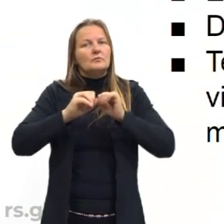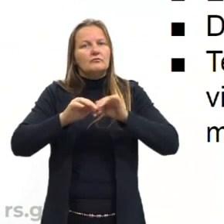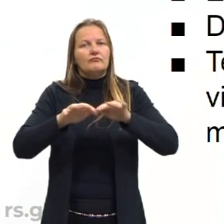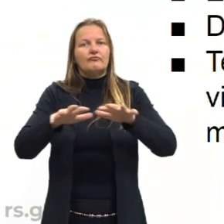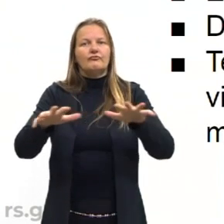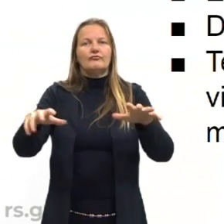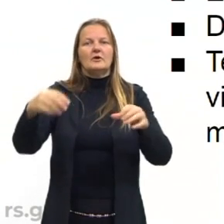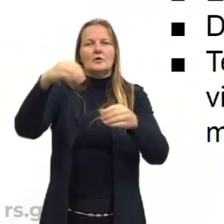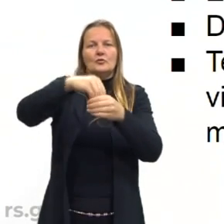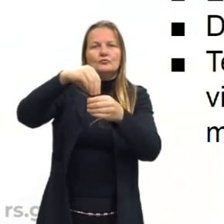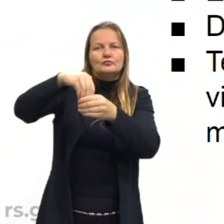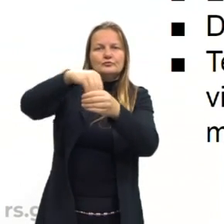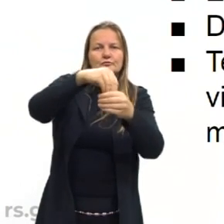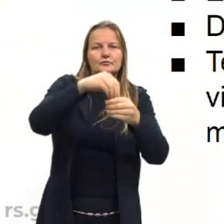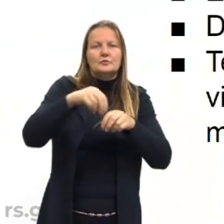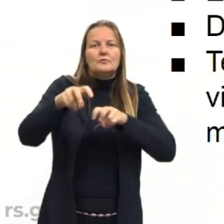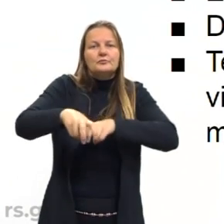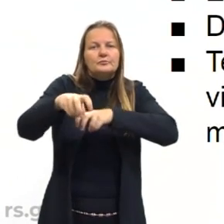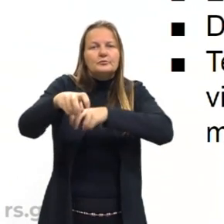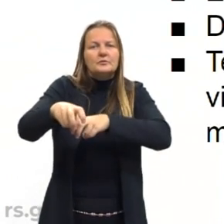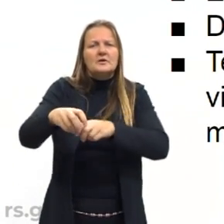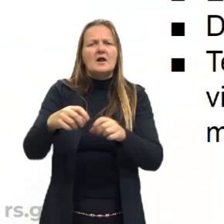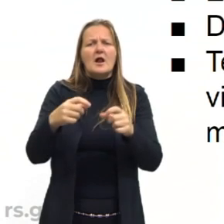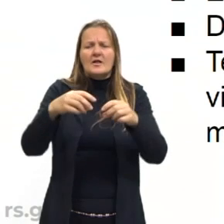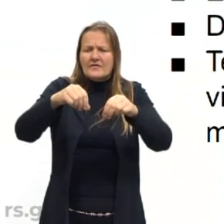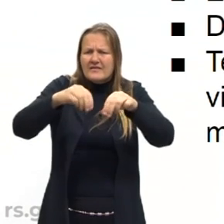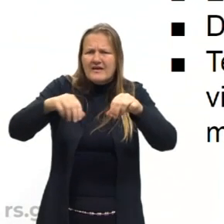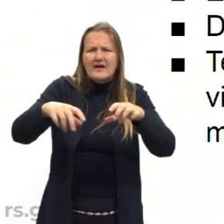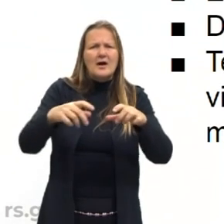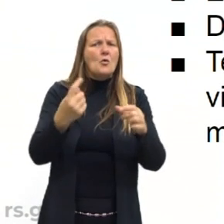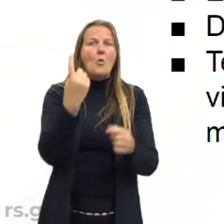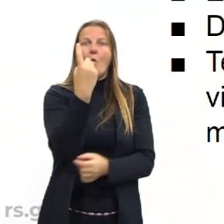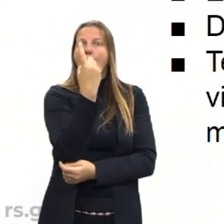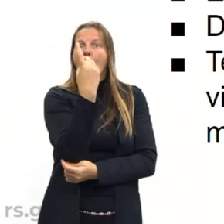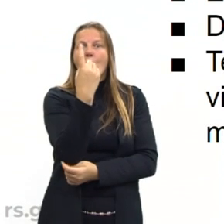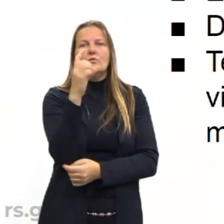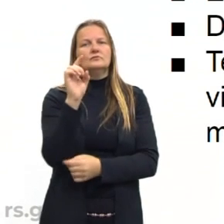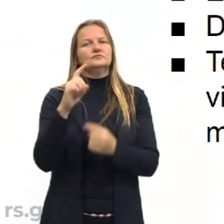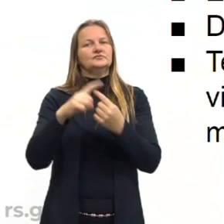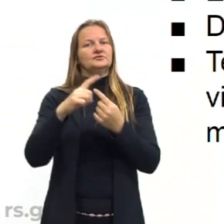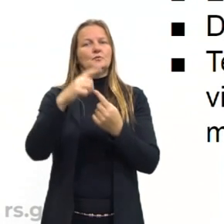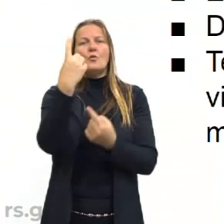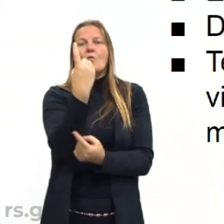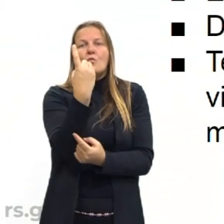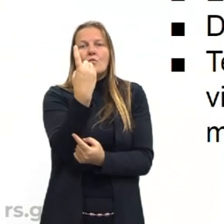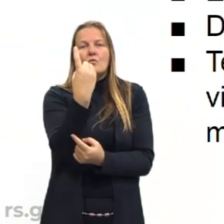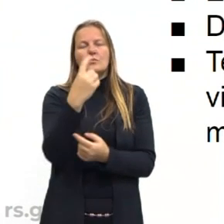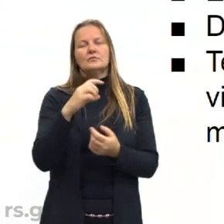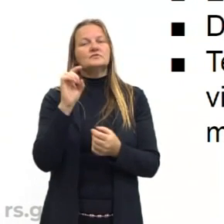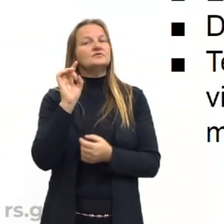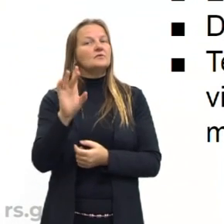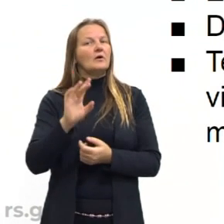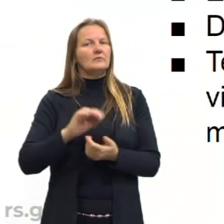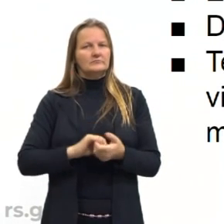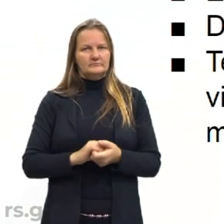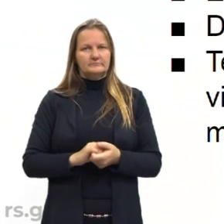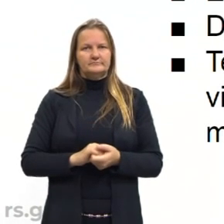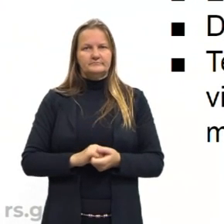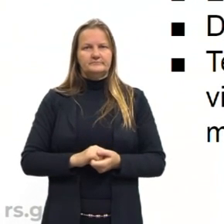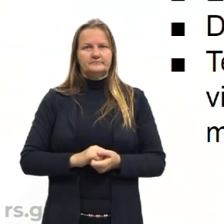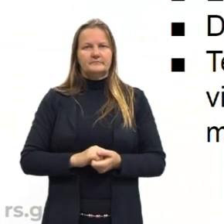de grandes lotes de terra plantando uma variação, uma espécie vegetal.